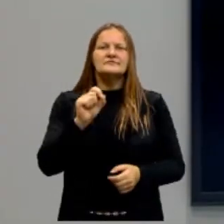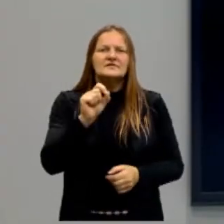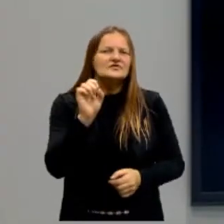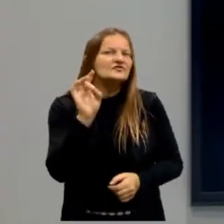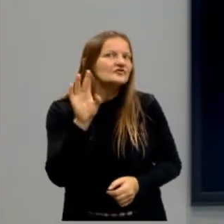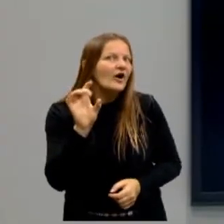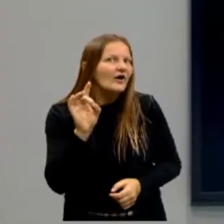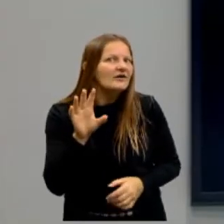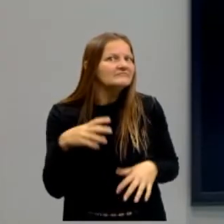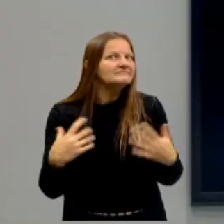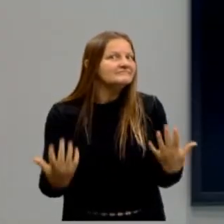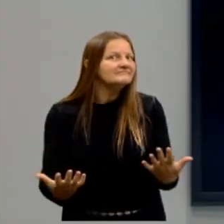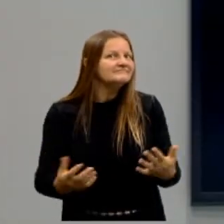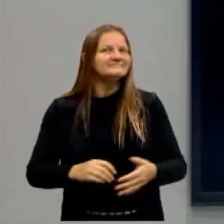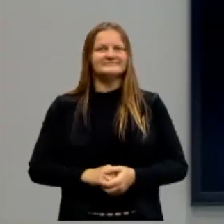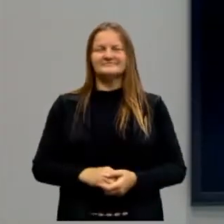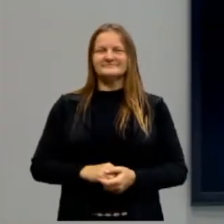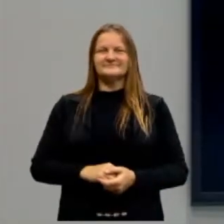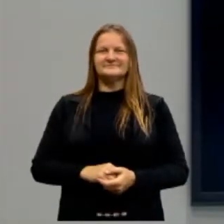Não.